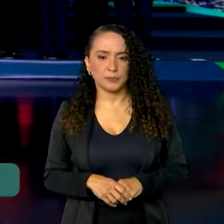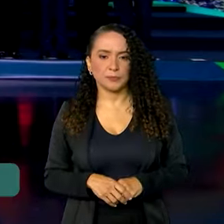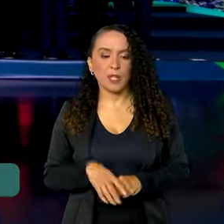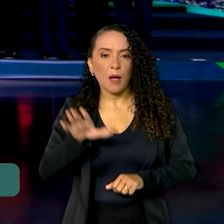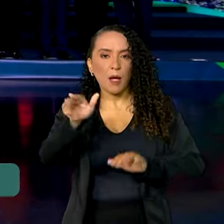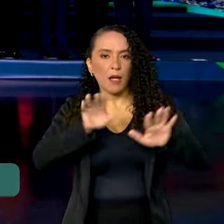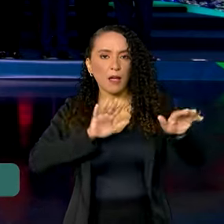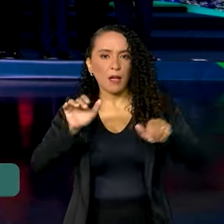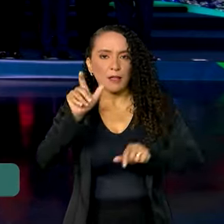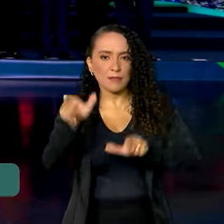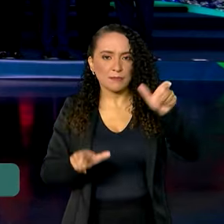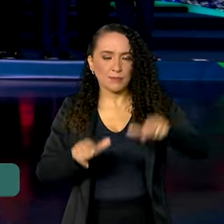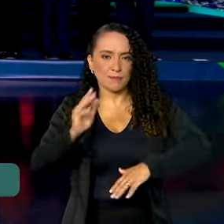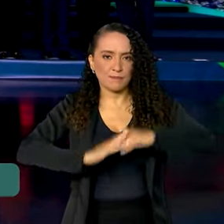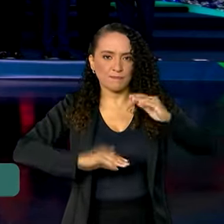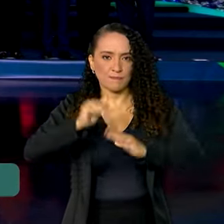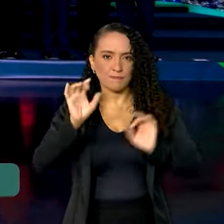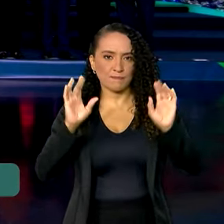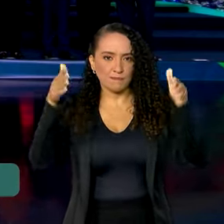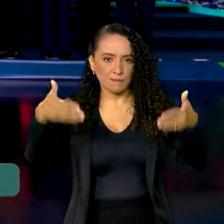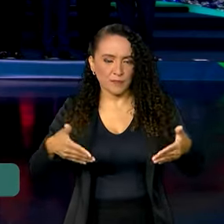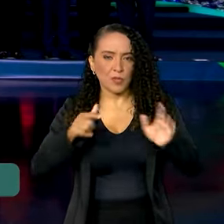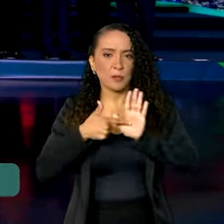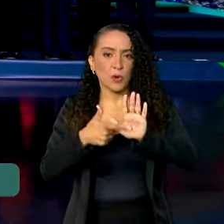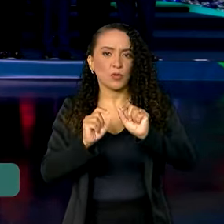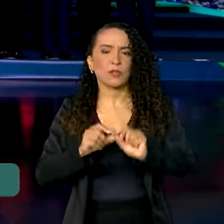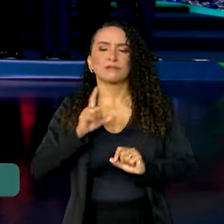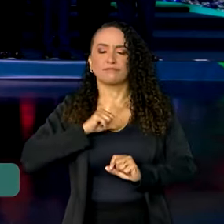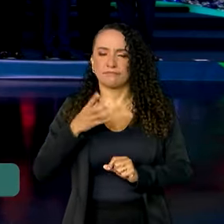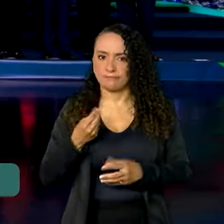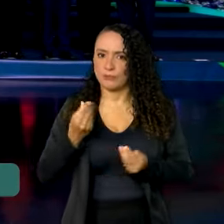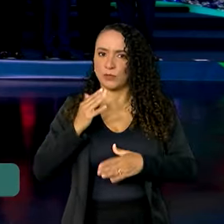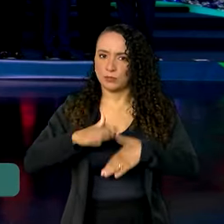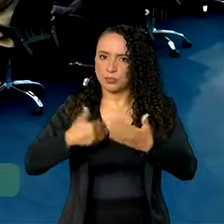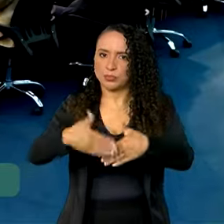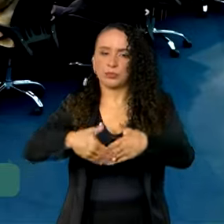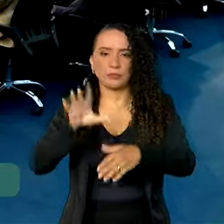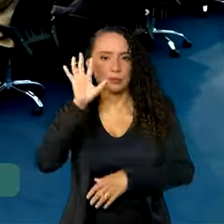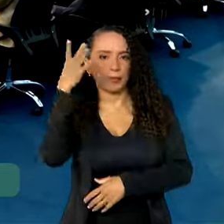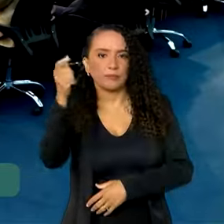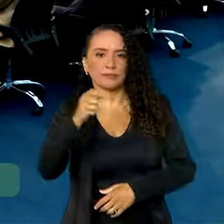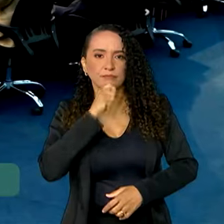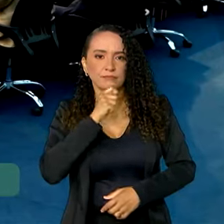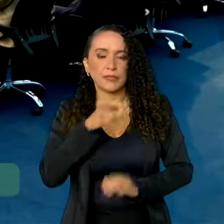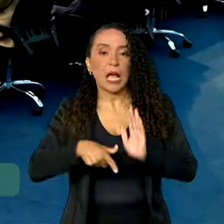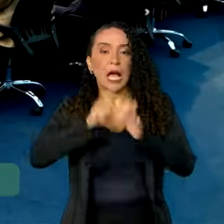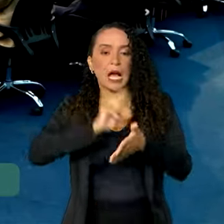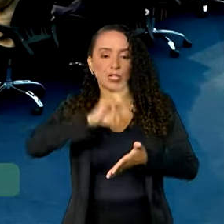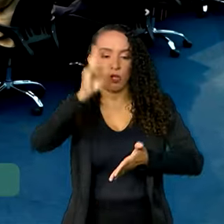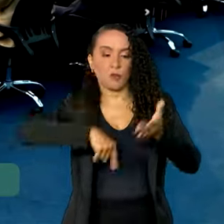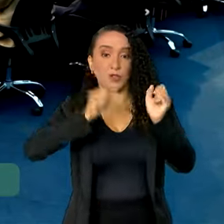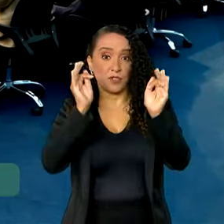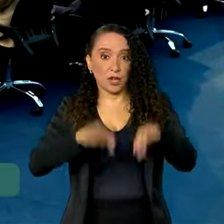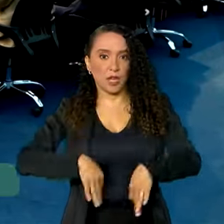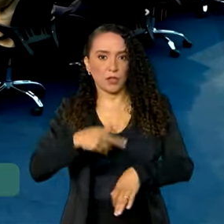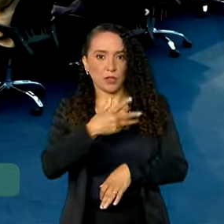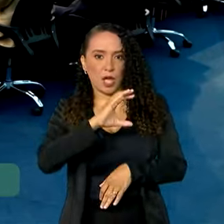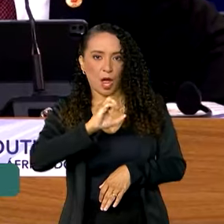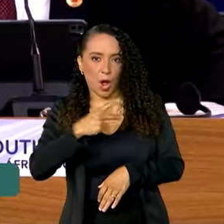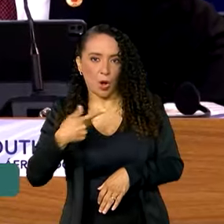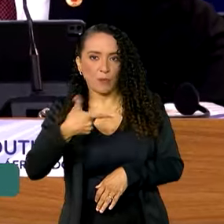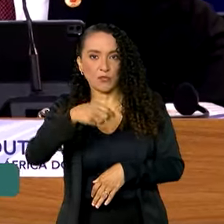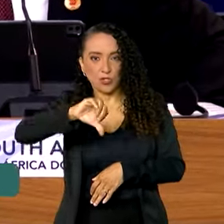convocação dos mediadores especiais sinaliza que ainda há muito o que se resolver antes do documento final da COP29.